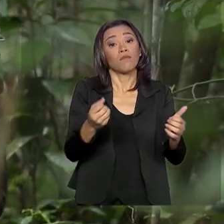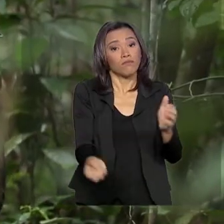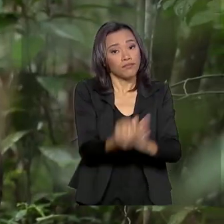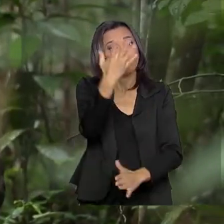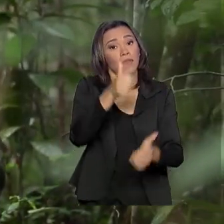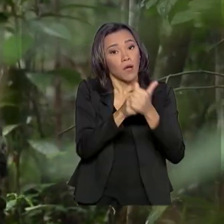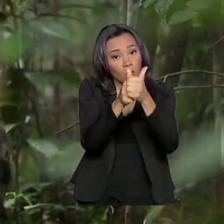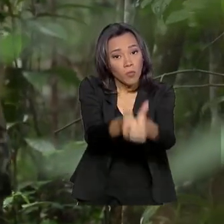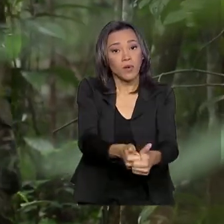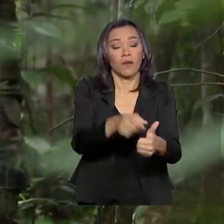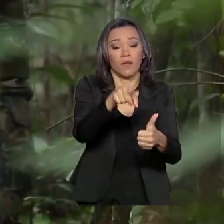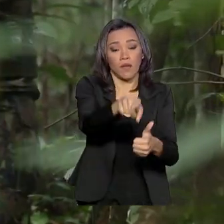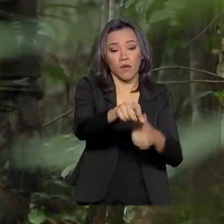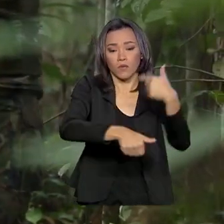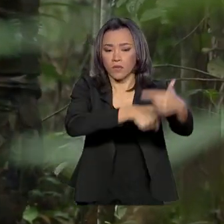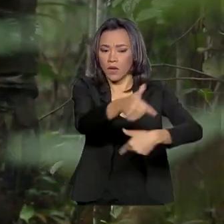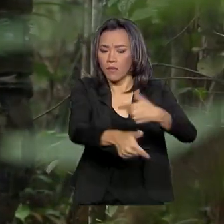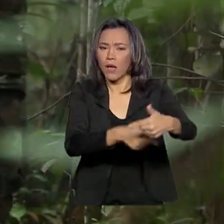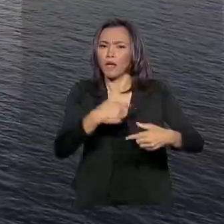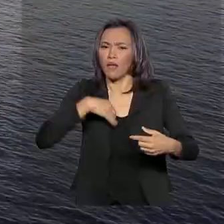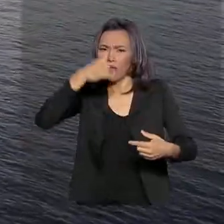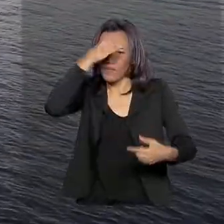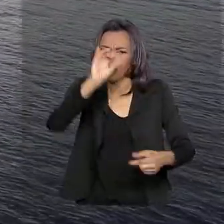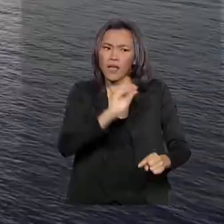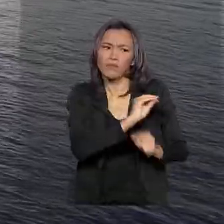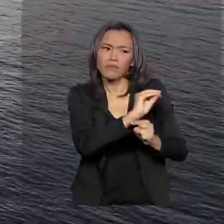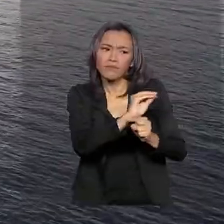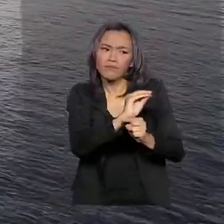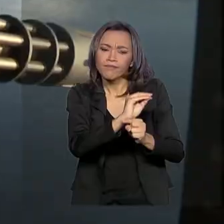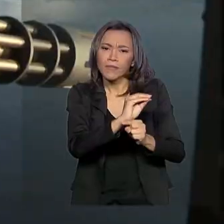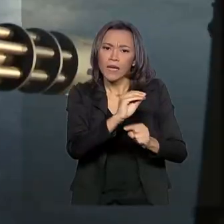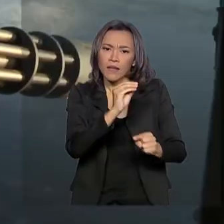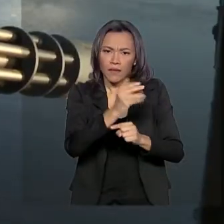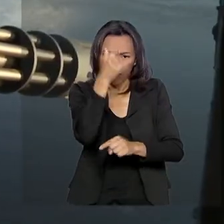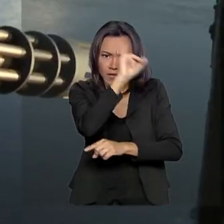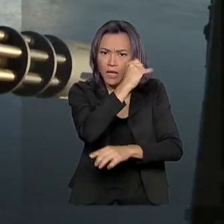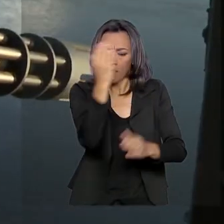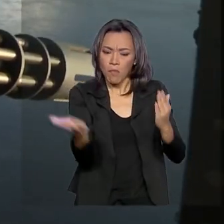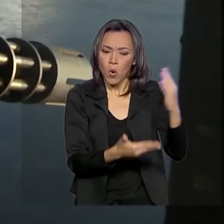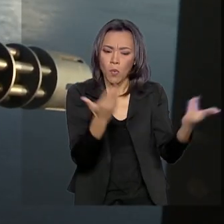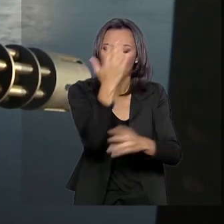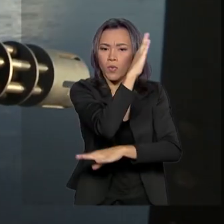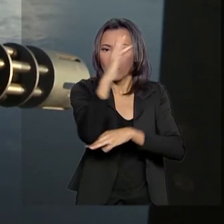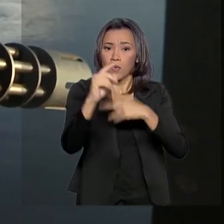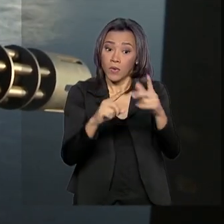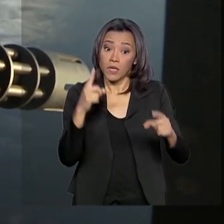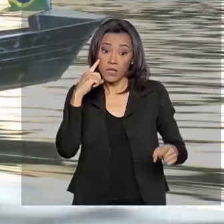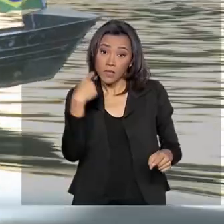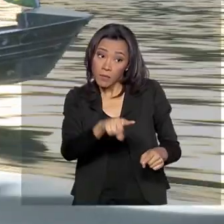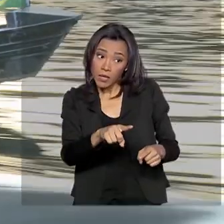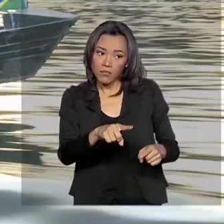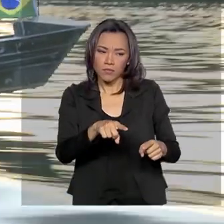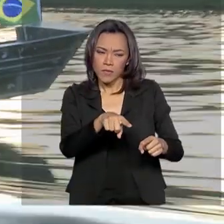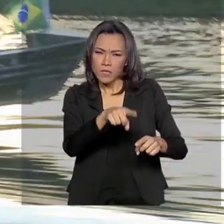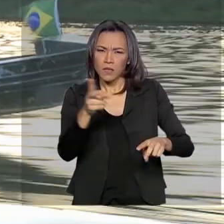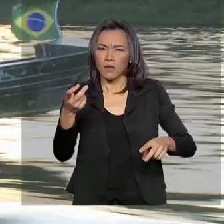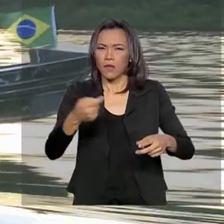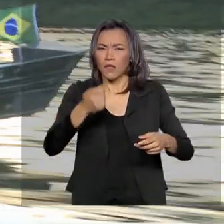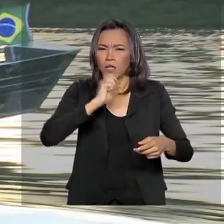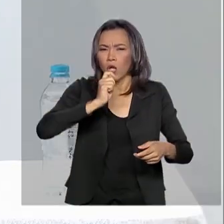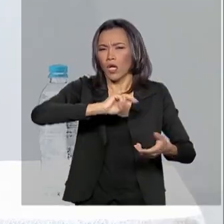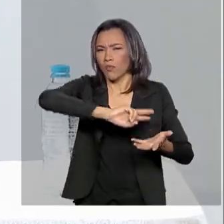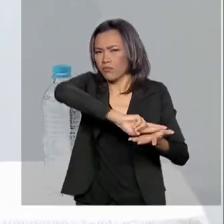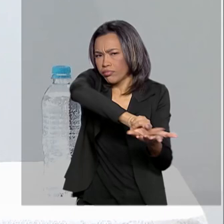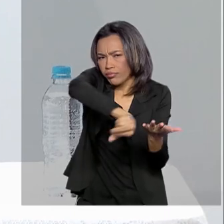além de coordenar ações de prevenção, fiscalização e repressão a ilícitos na Amazônia Legal.